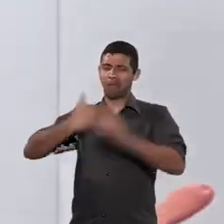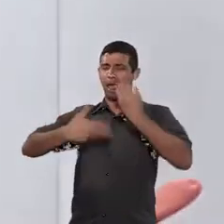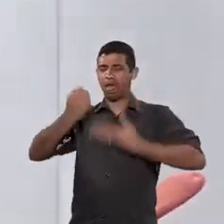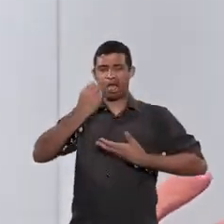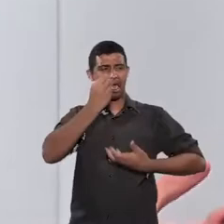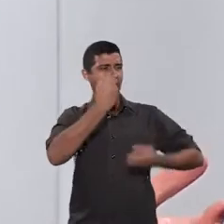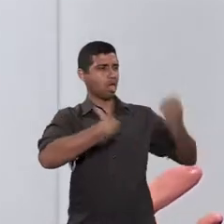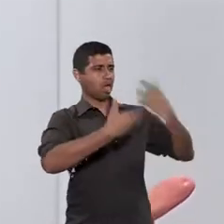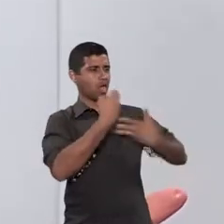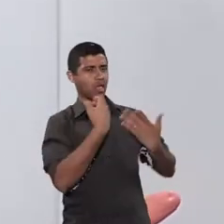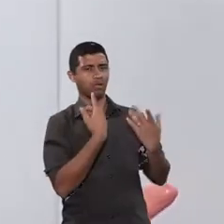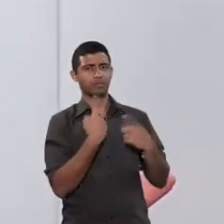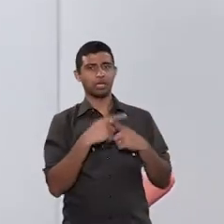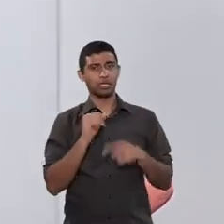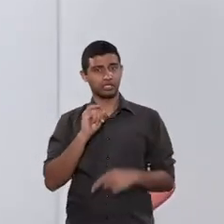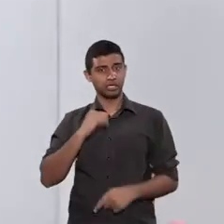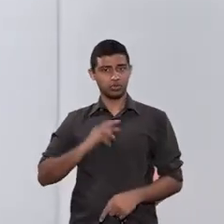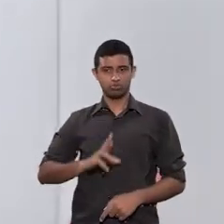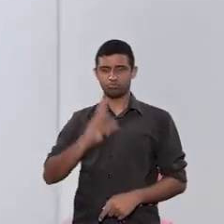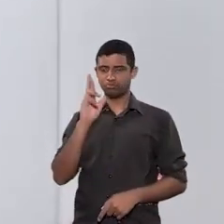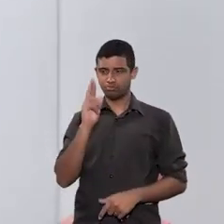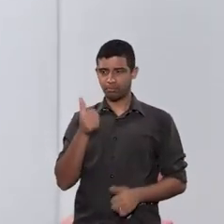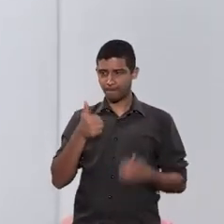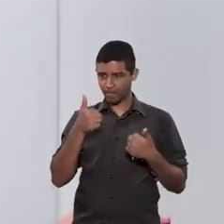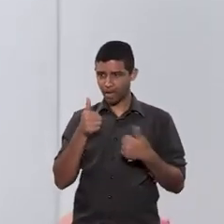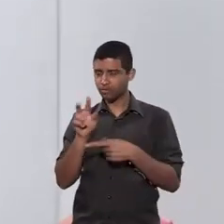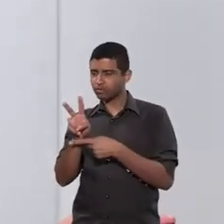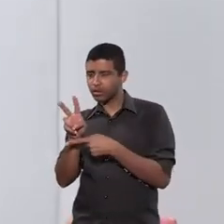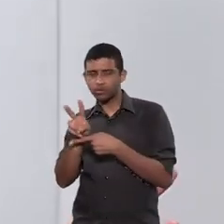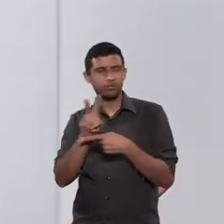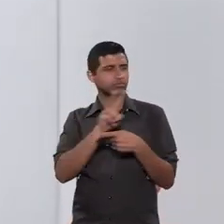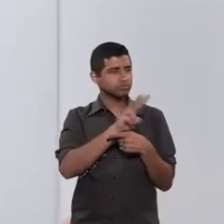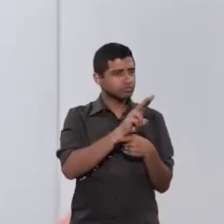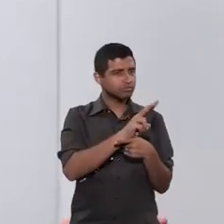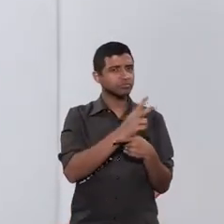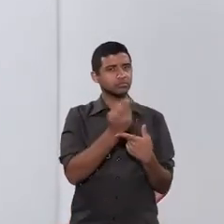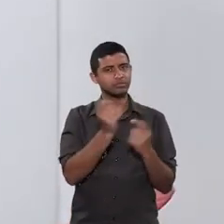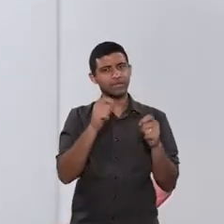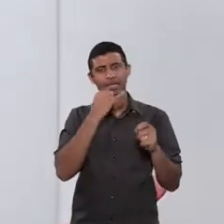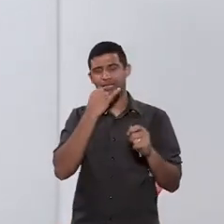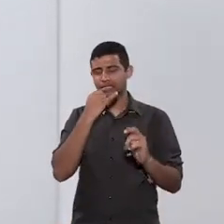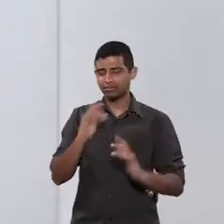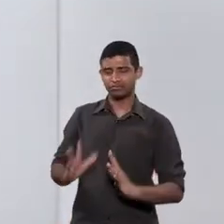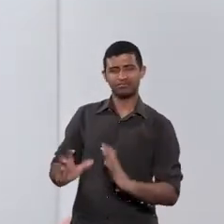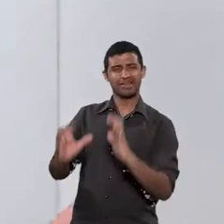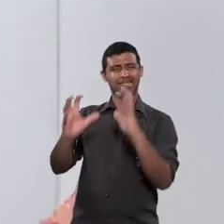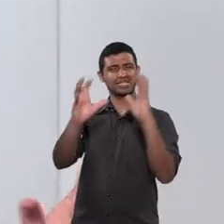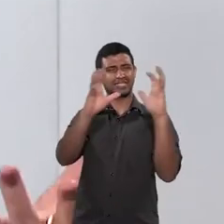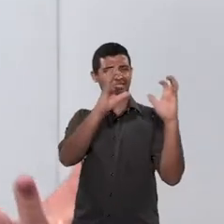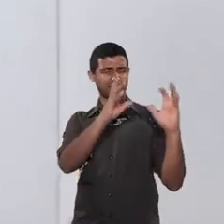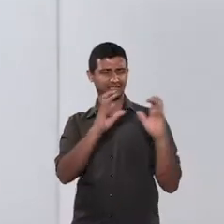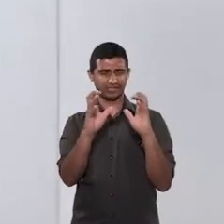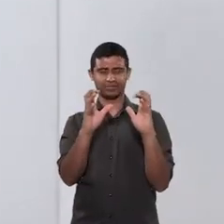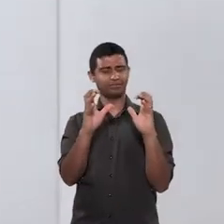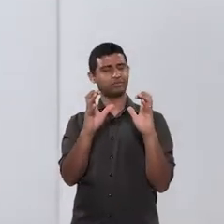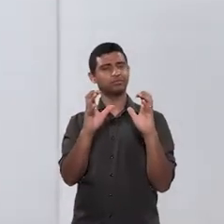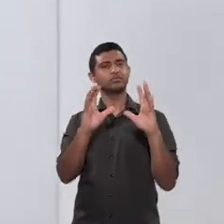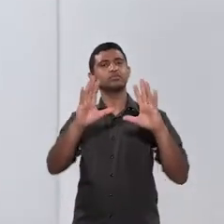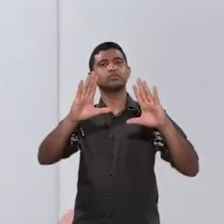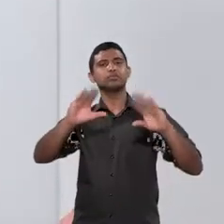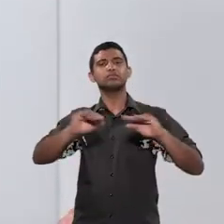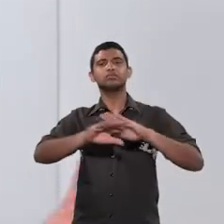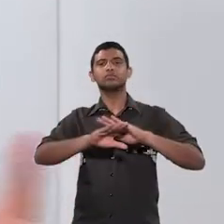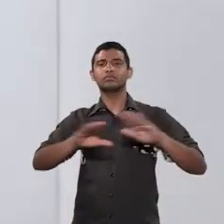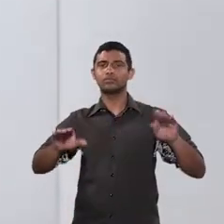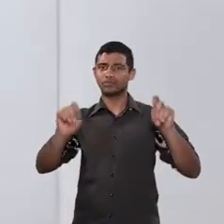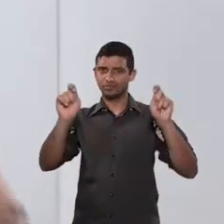porque se você tem um bom trabalho de mediação com as partes envolvidas, se você trabalha o conflito de forma eficaz,